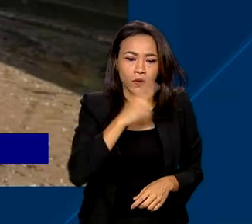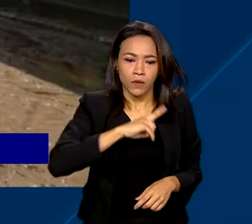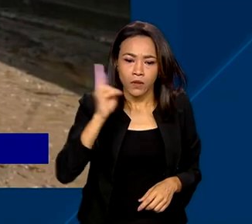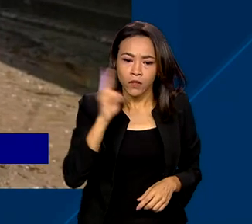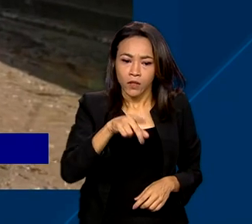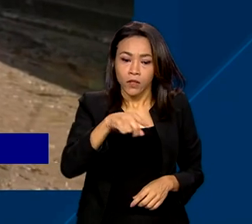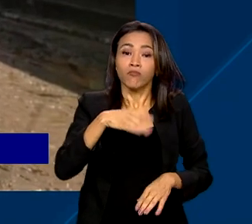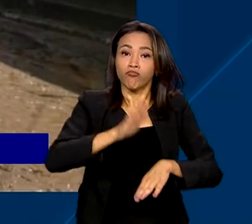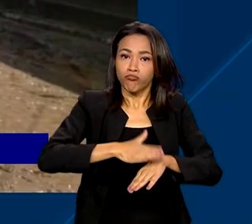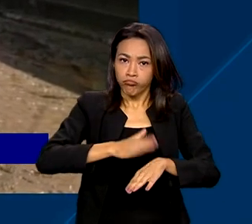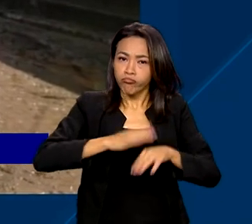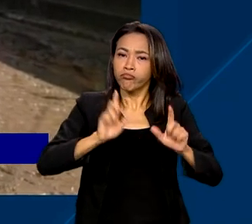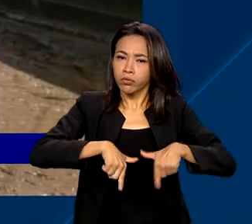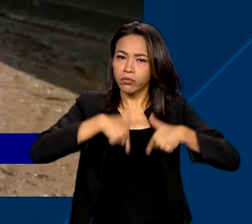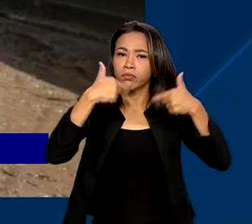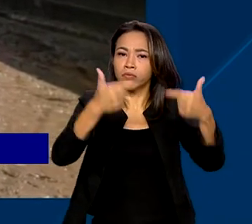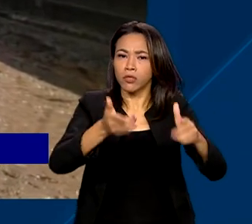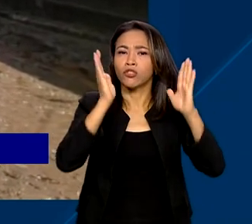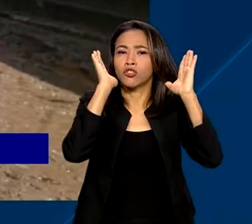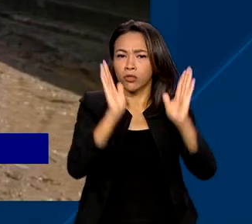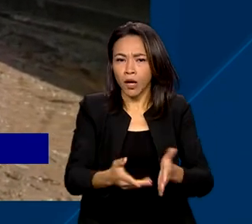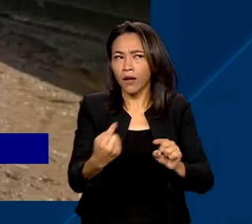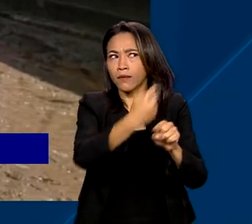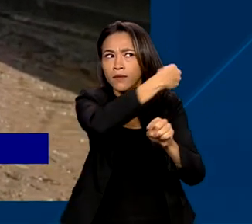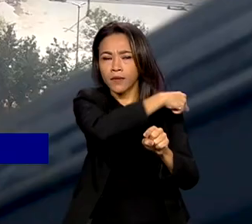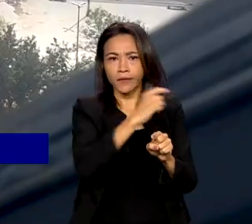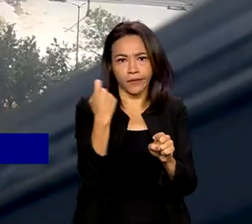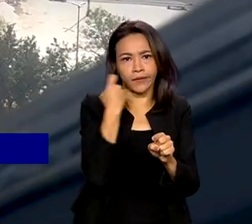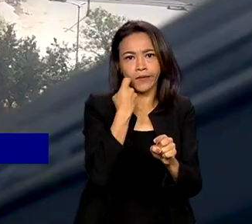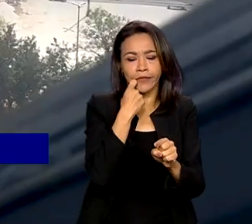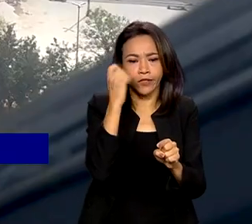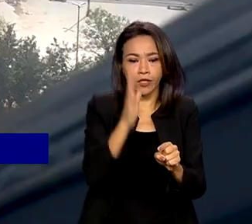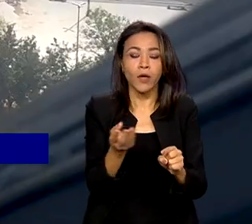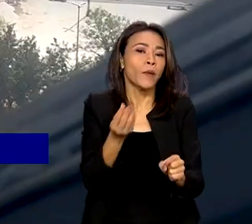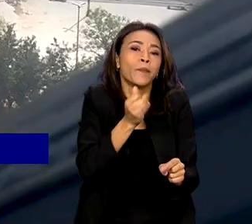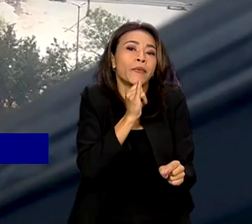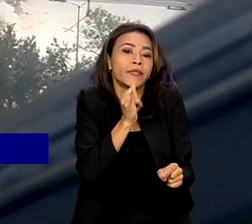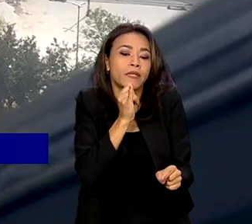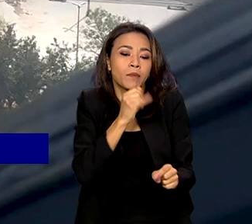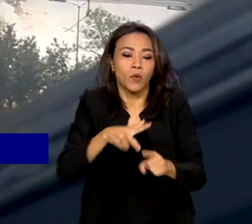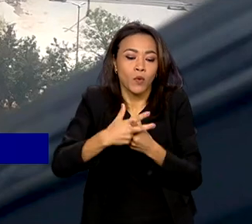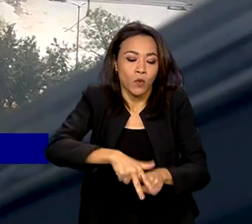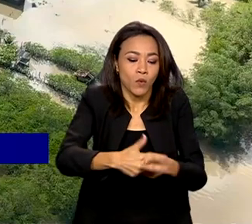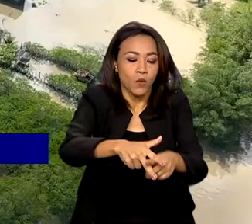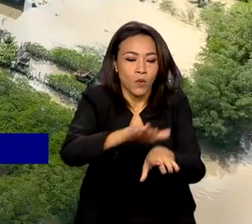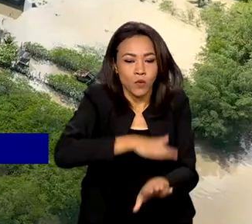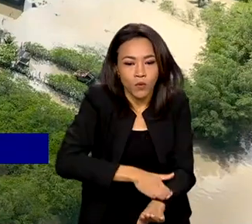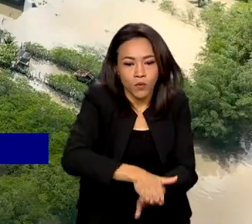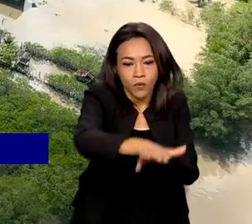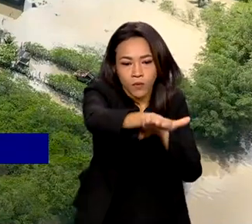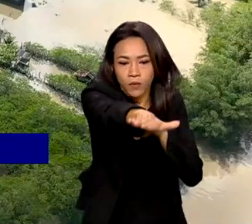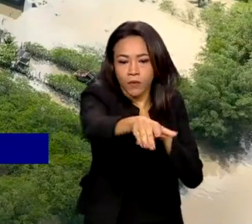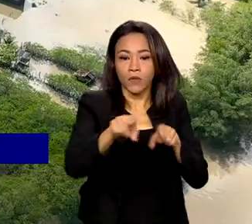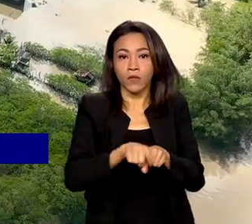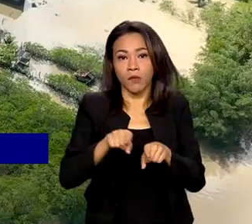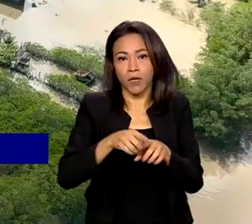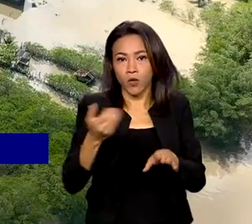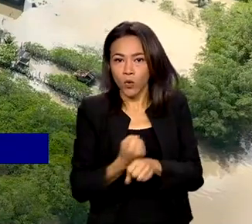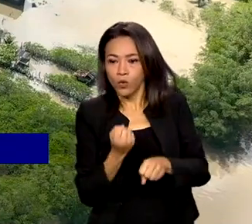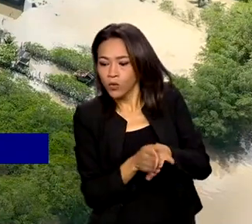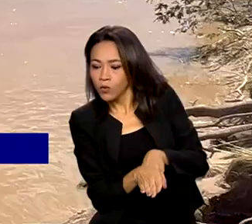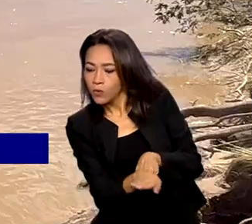Ações foram adotadas desde sexta-feira, como recuperação de rodovias, construção de desvios,